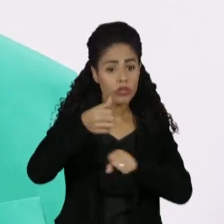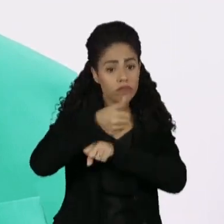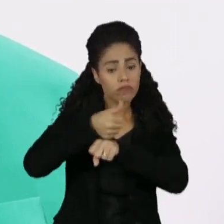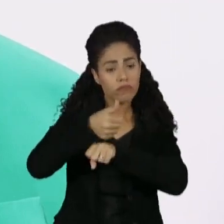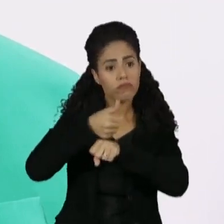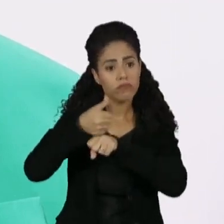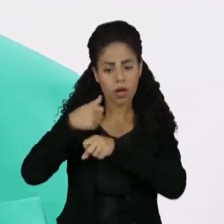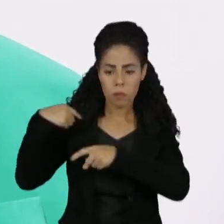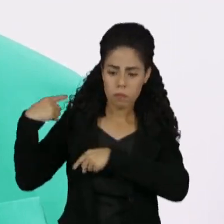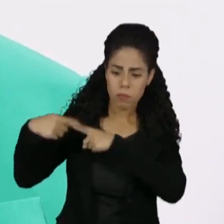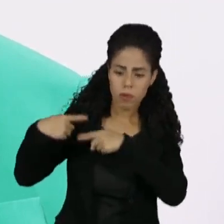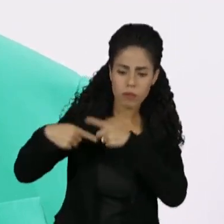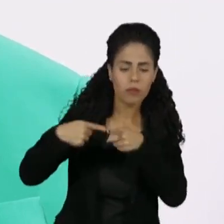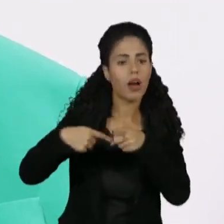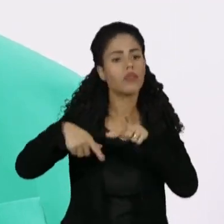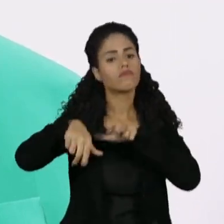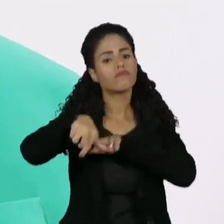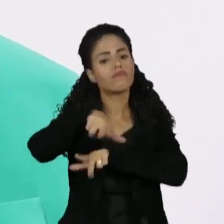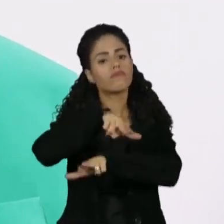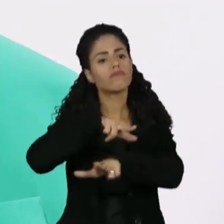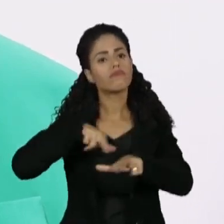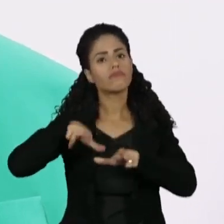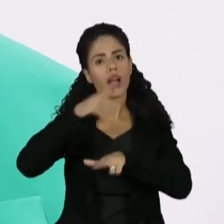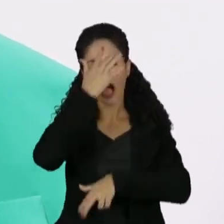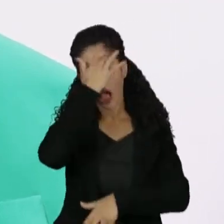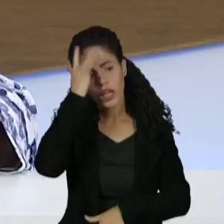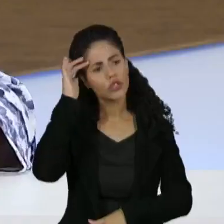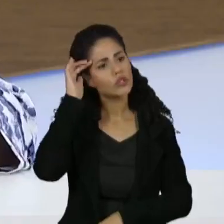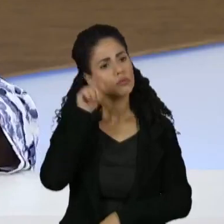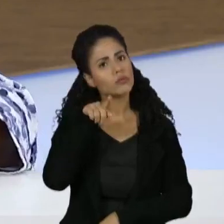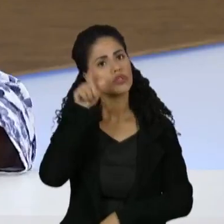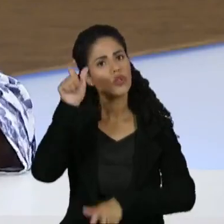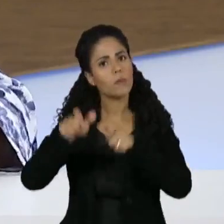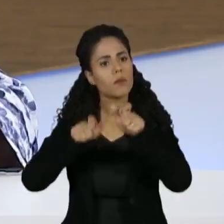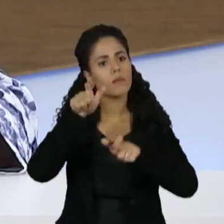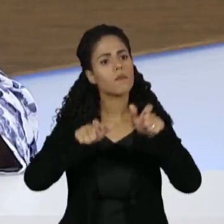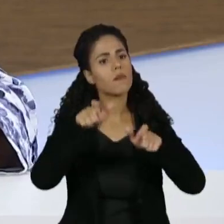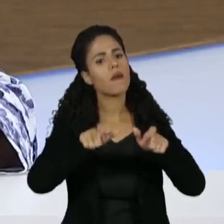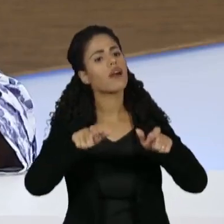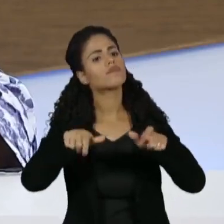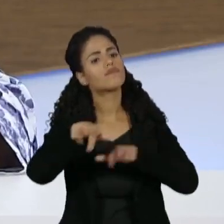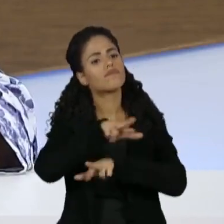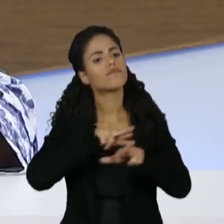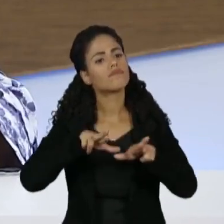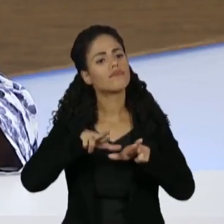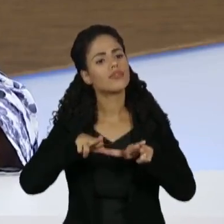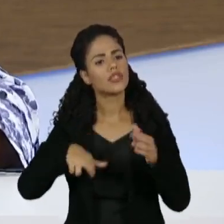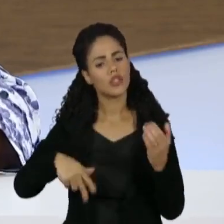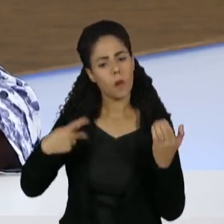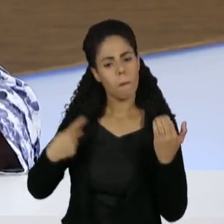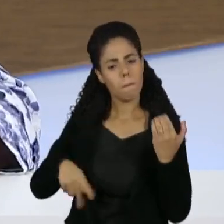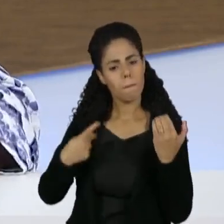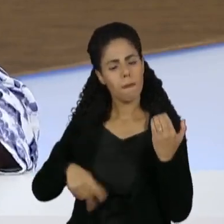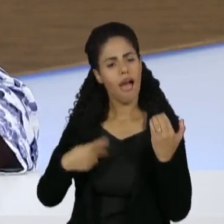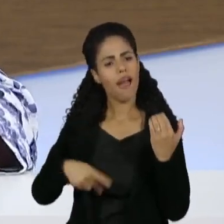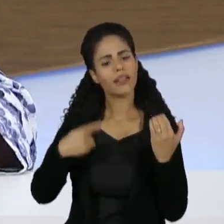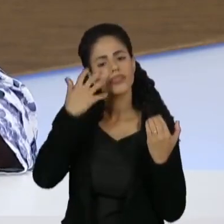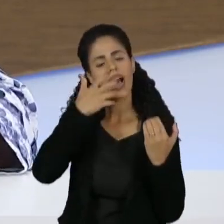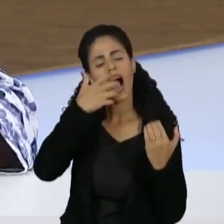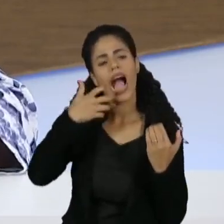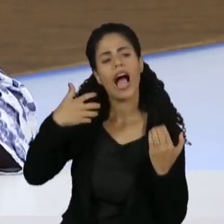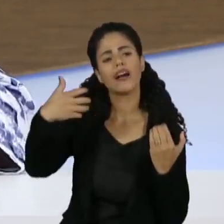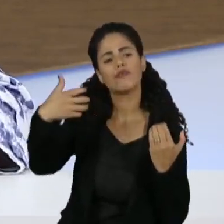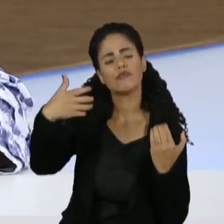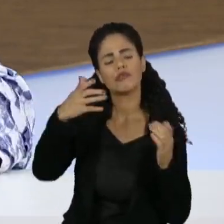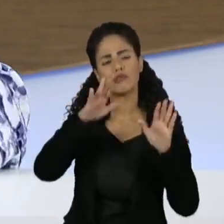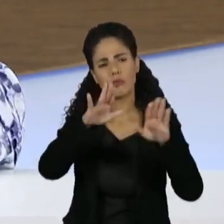mas no ponto da versatilidade. As pessoas têm destacado muito a versatilidade do Péricles como cantor e dá a